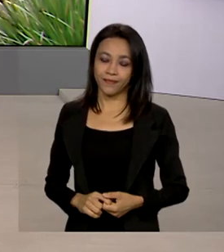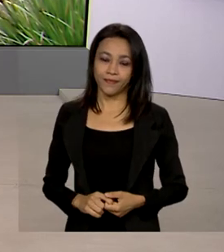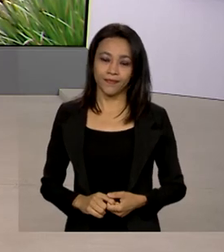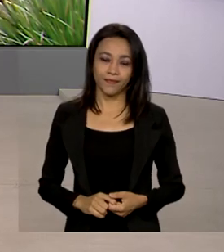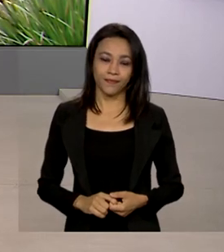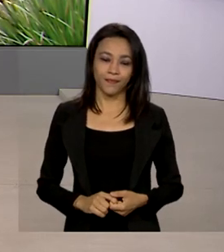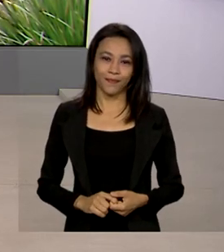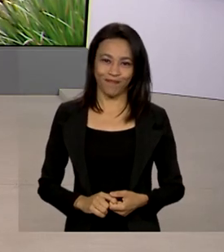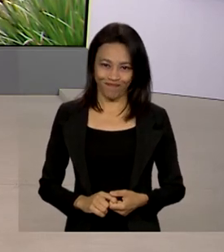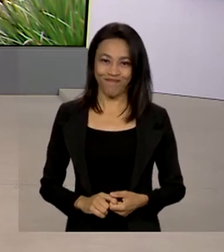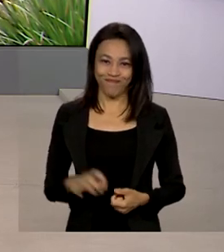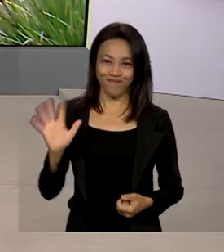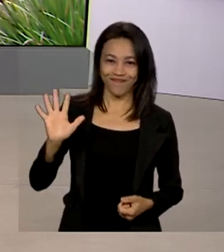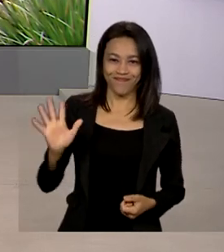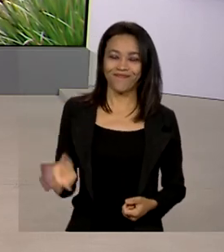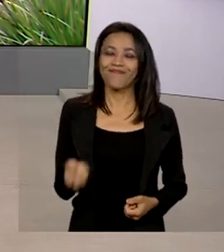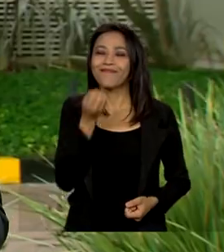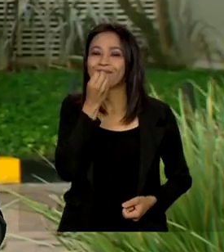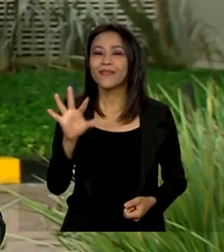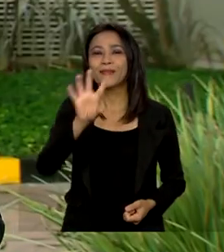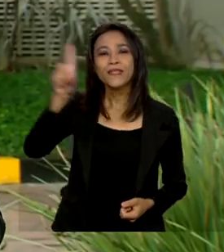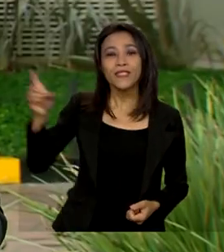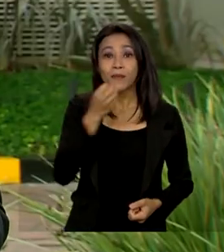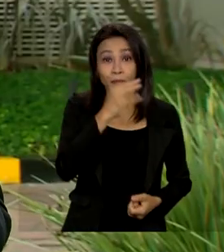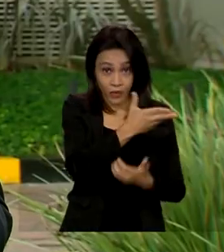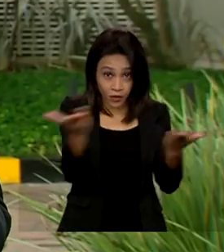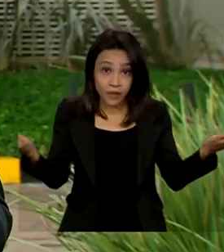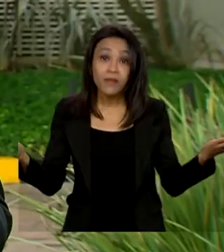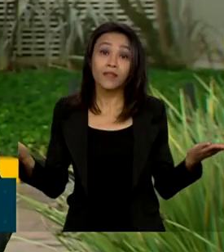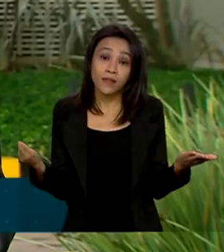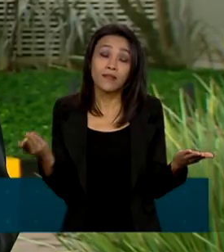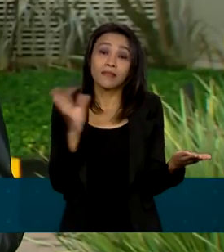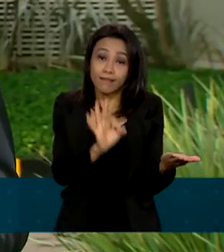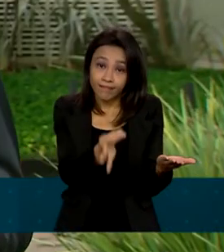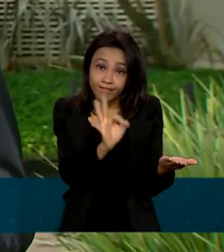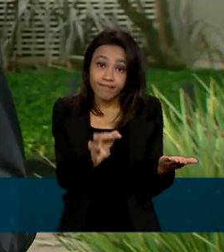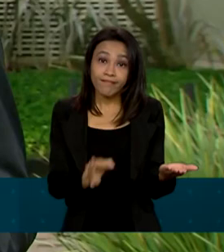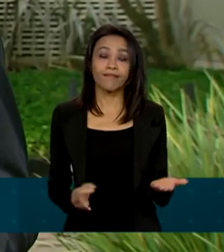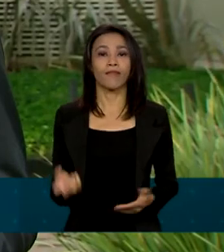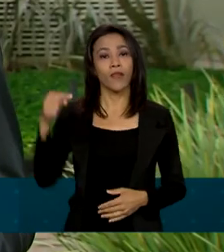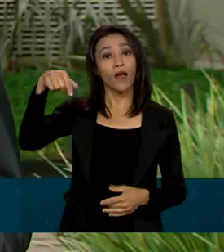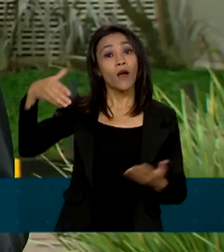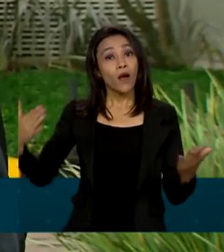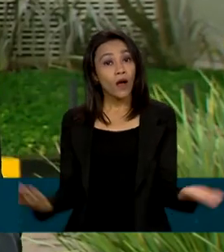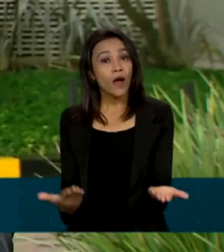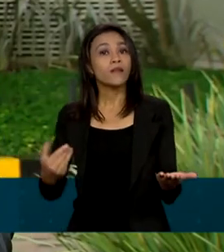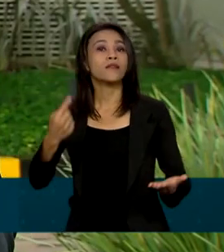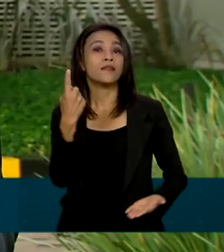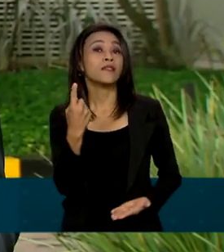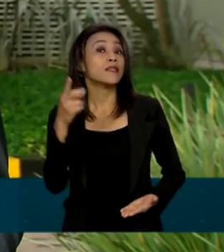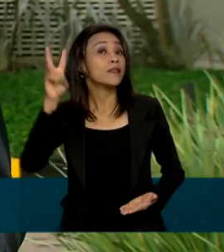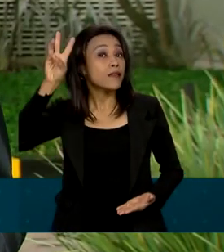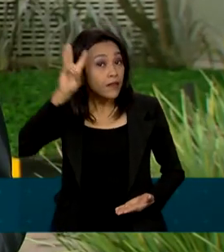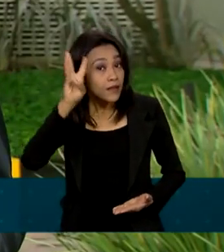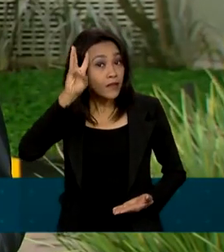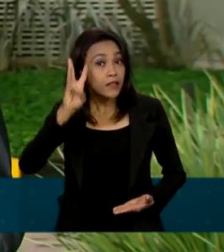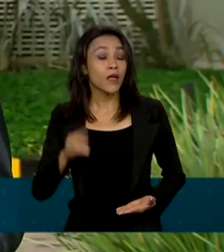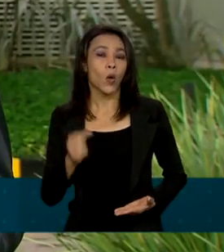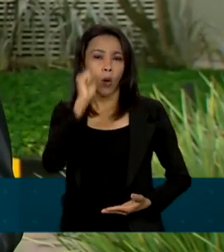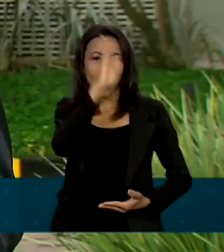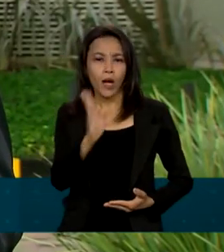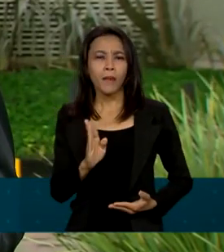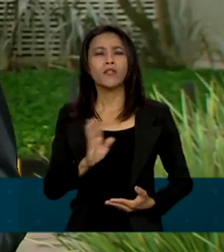Olá Renata, bom dia pra você e bom dia a todos. É isso mesmo, nesta terça-feira o Brasil vai lançar na COP27